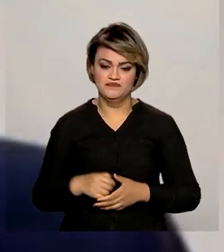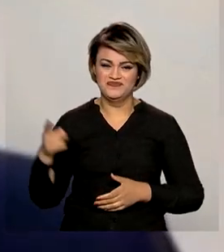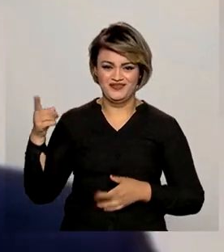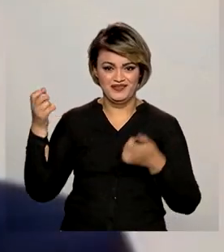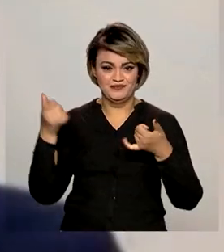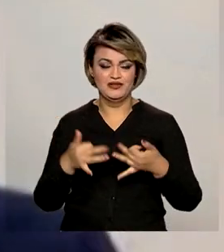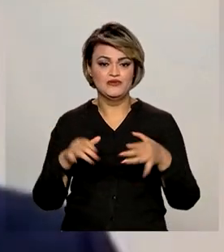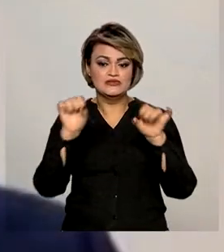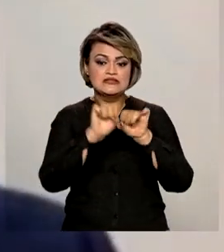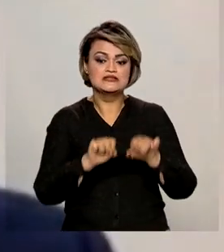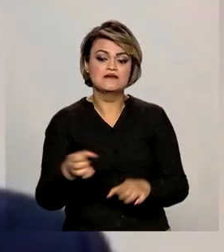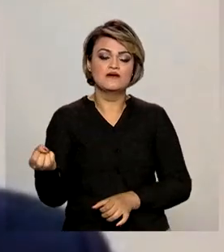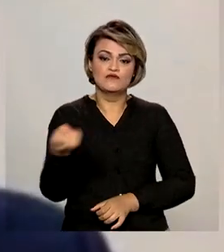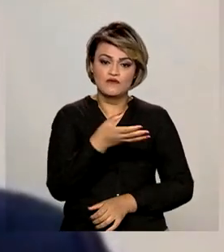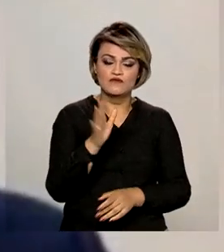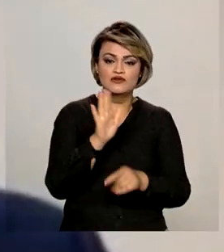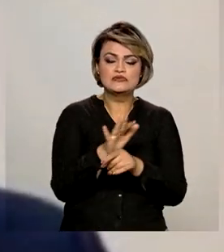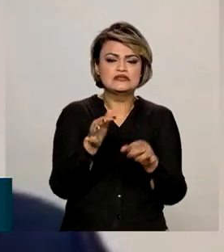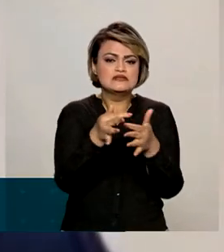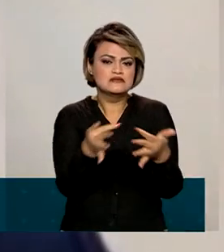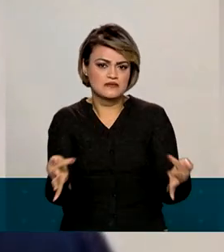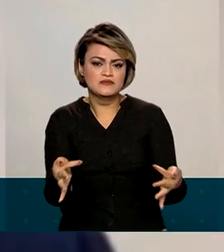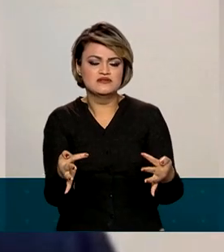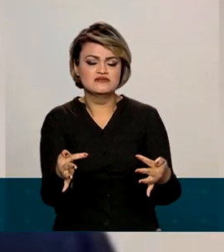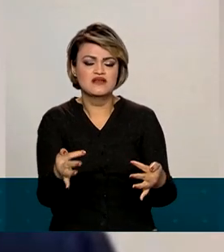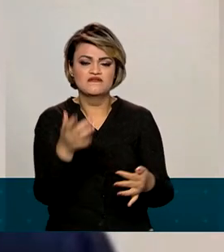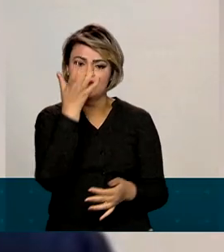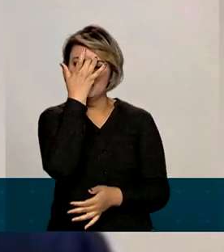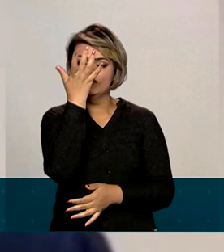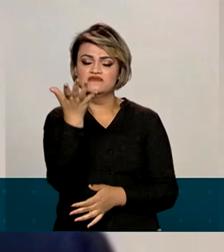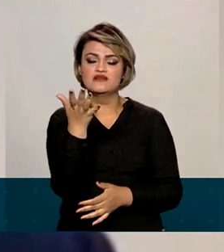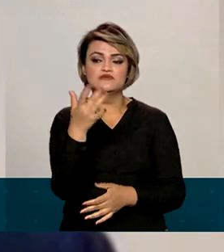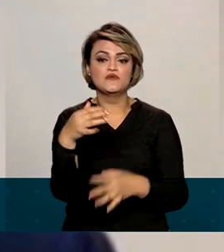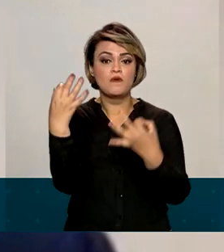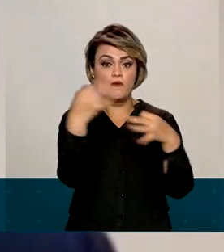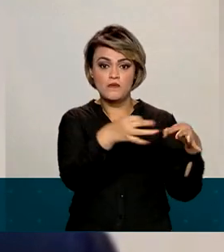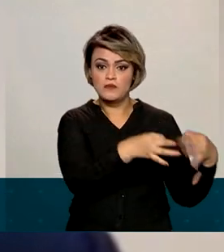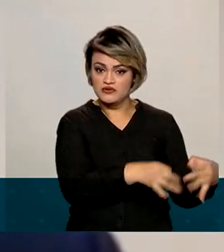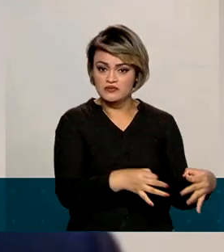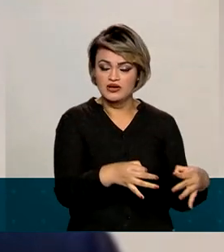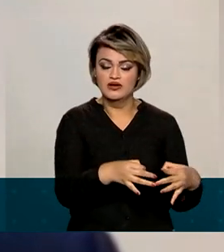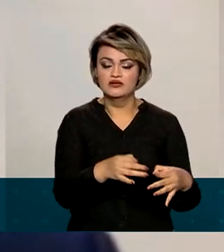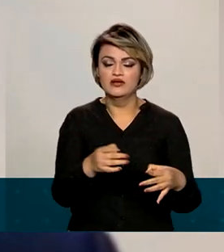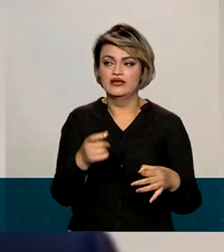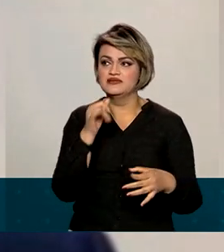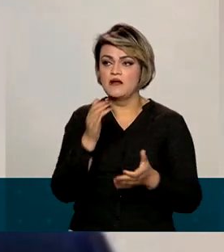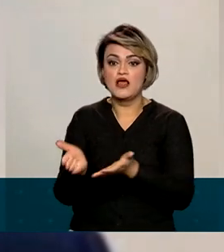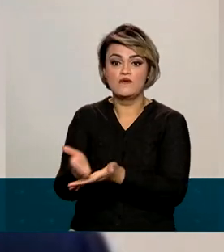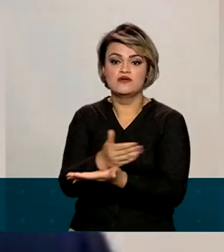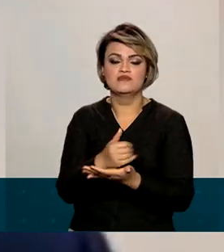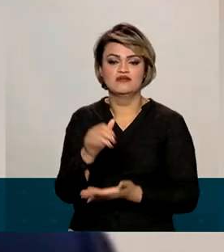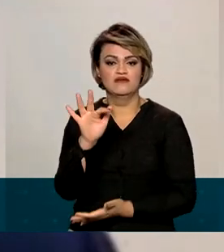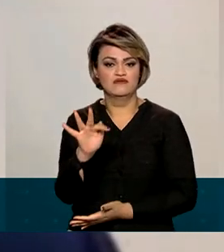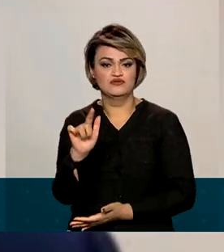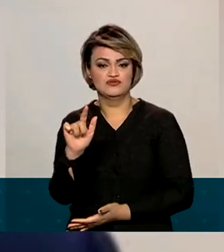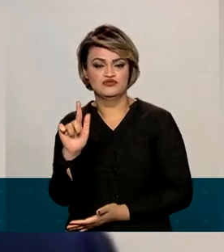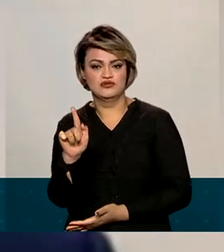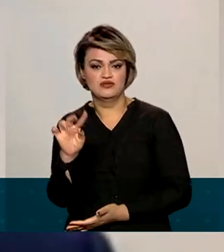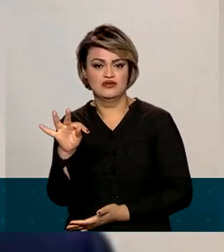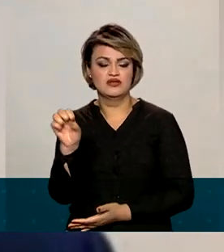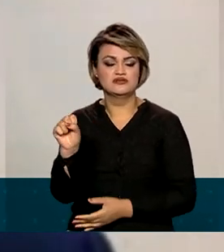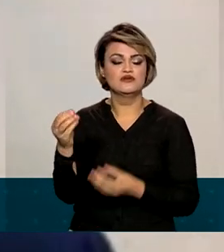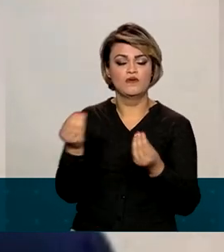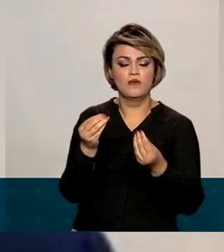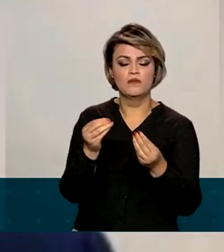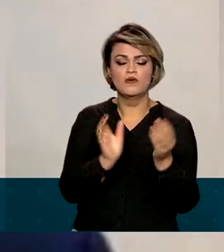sistemática vai simplificar e facilitar o cumprimento da obrigação de recolhimento do FGTS, contribuindo